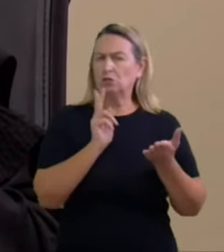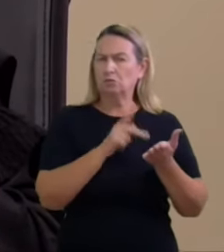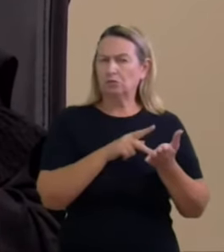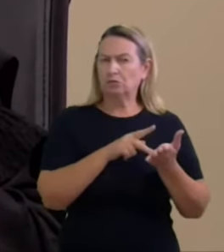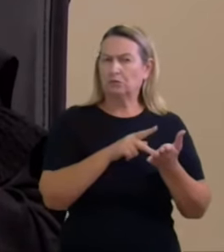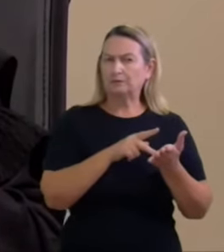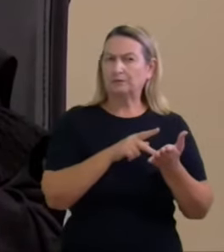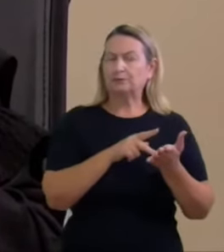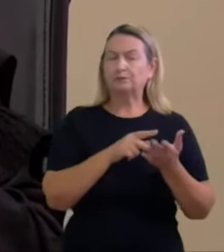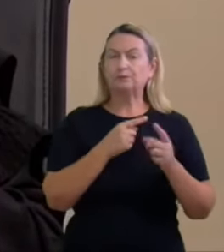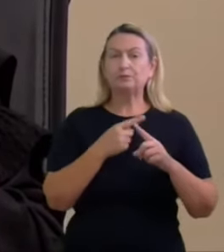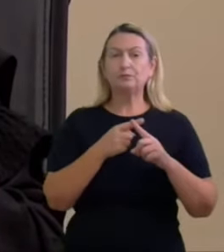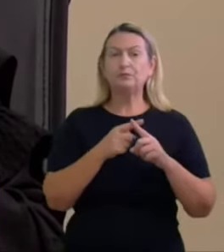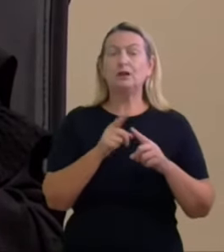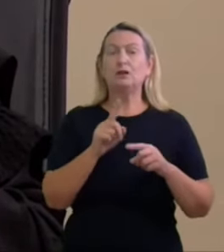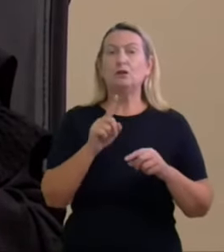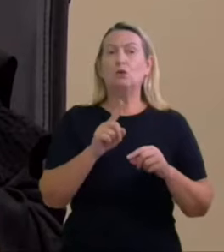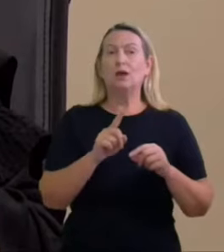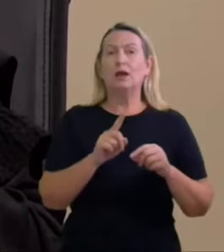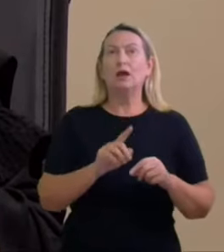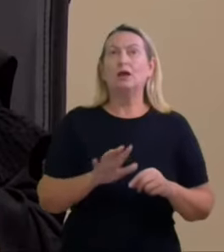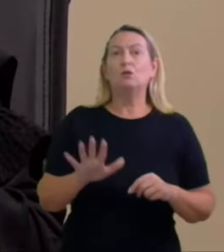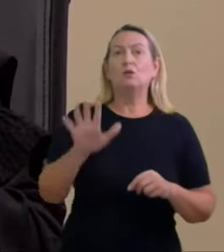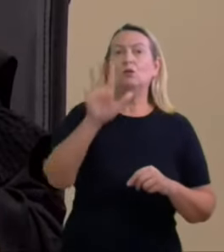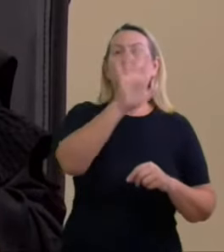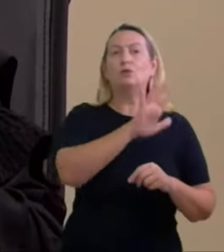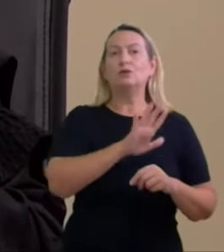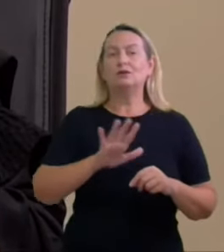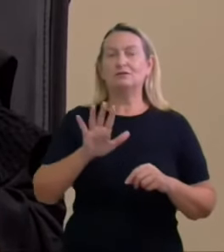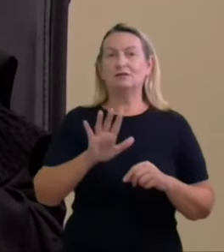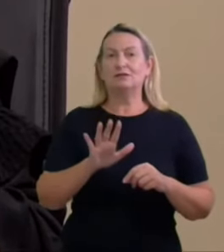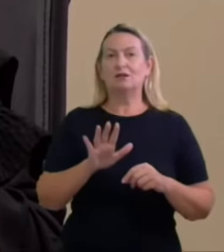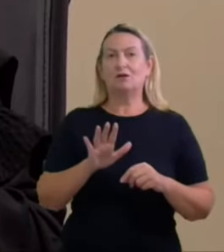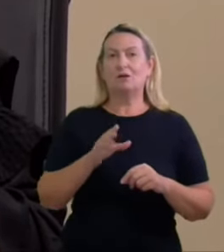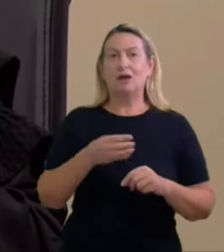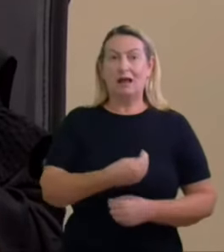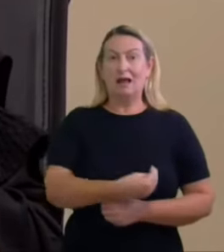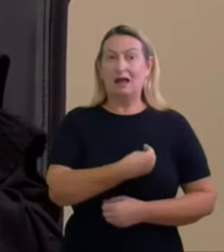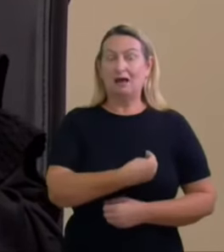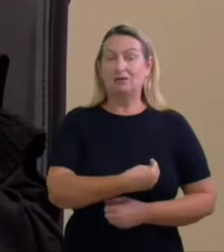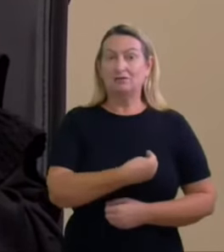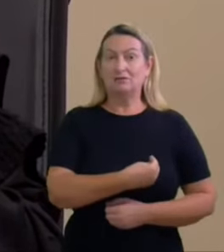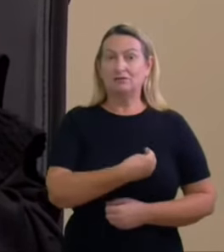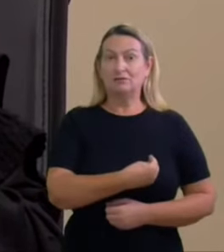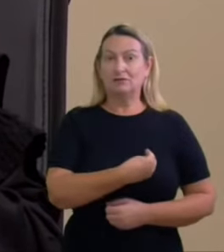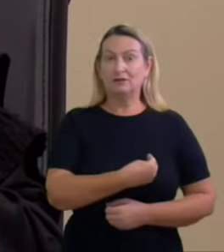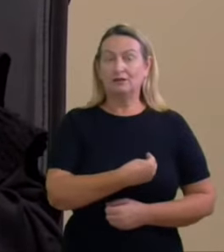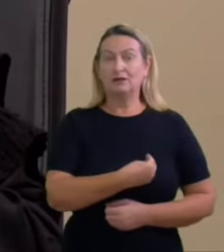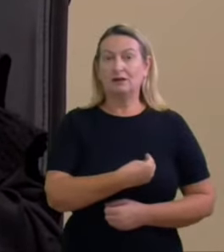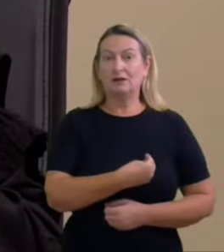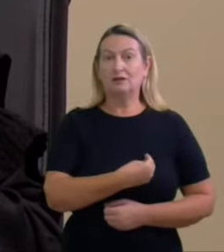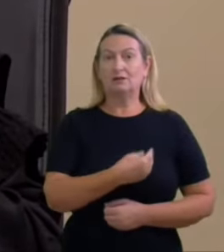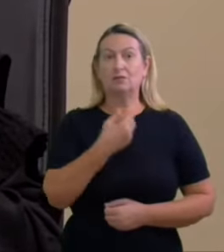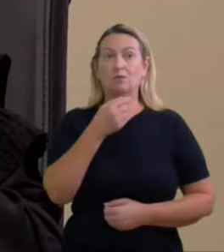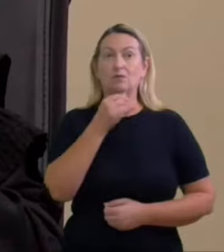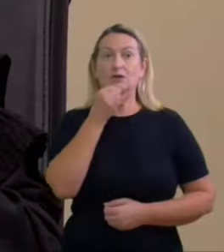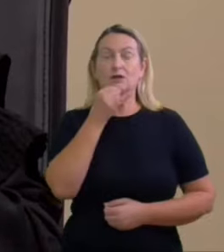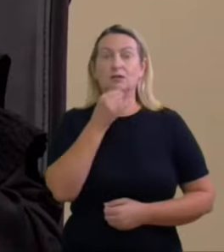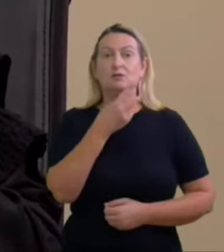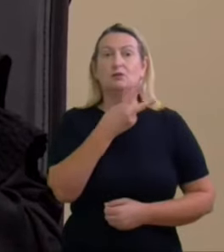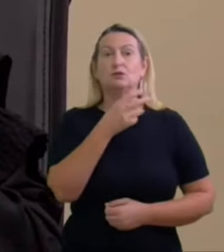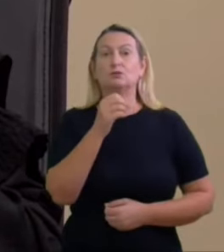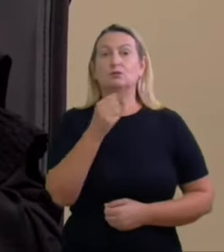não constituir lei universal a vida está plena de exemplos em contrário a começar pelo triunfo do Bolsonaro em 2018 mas também porque o